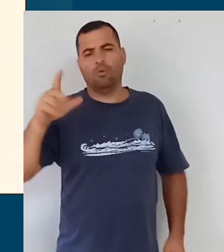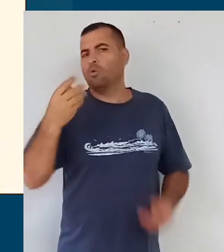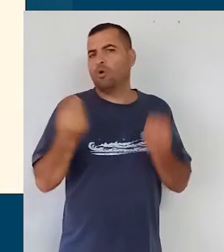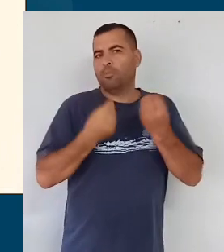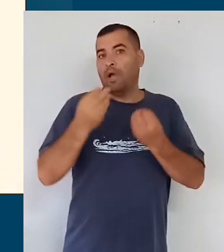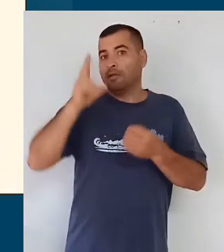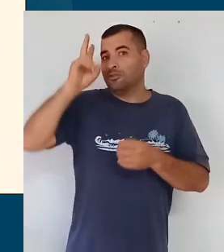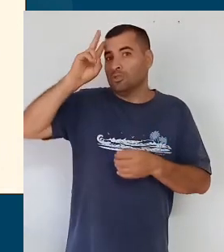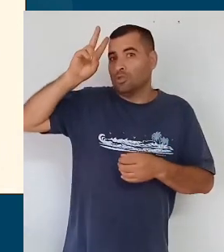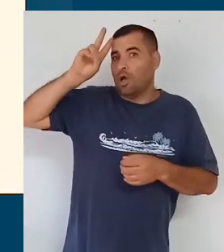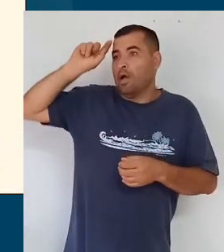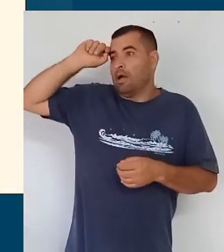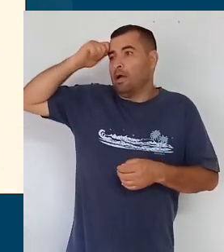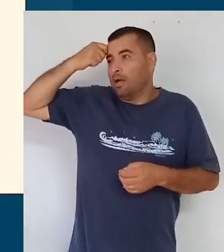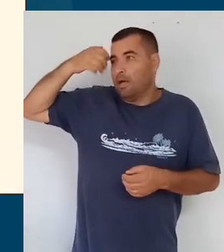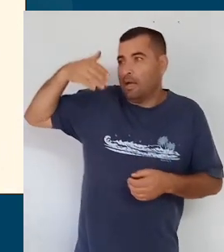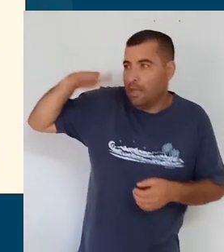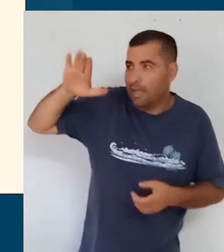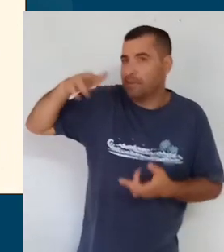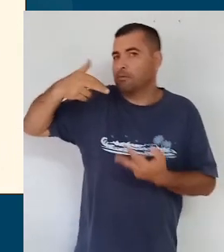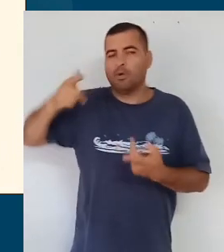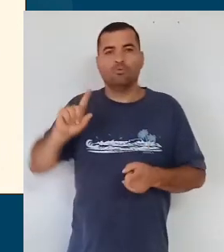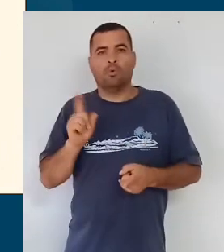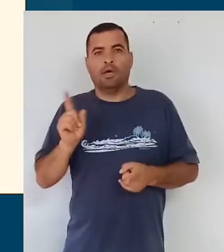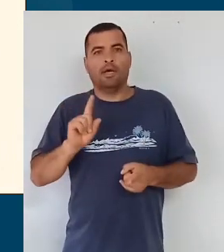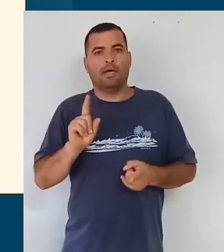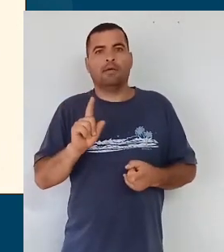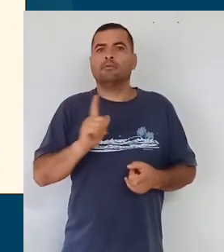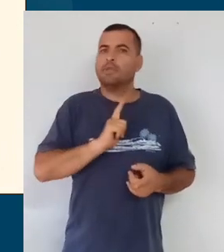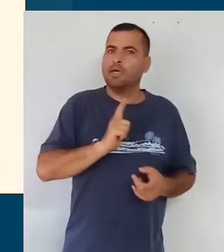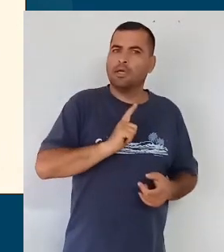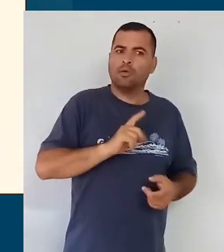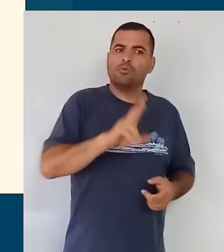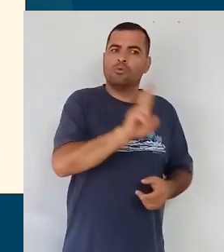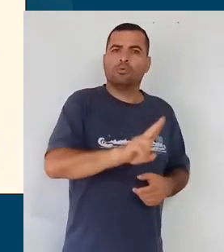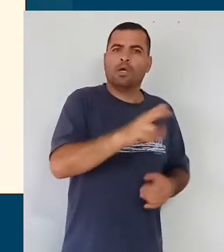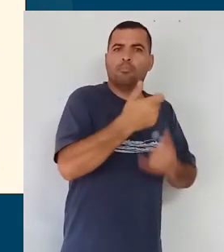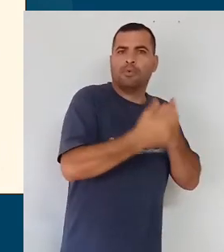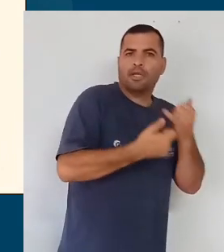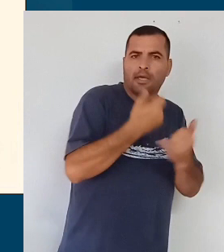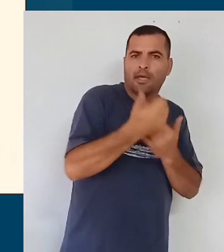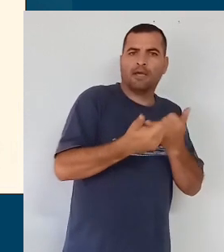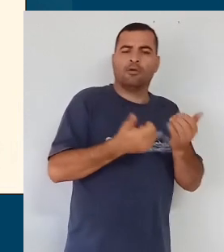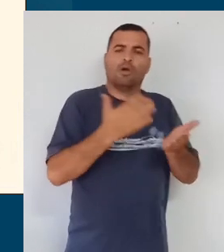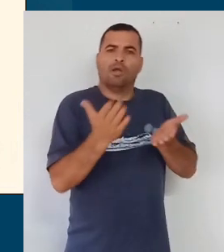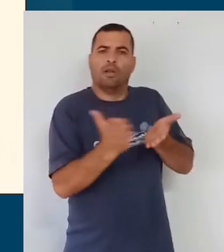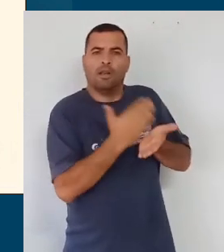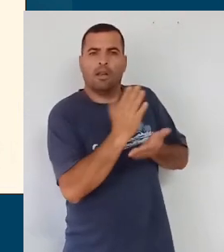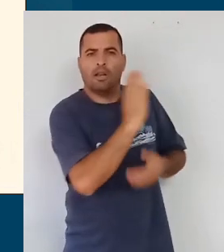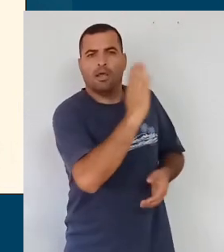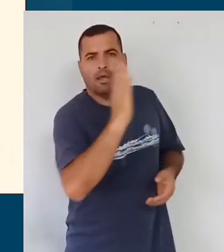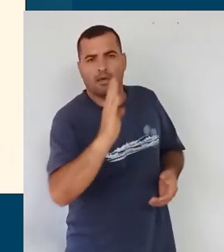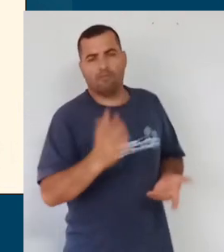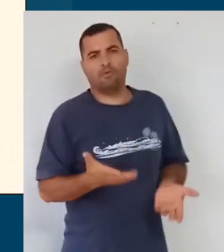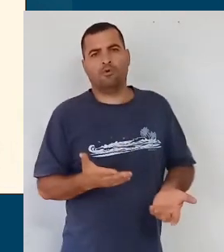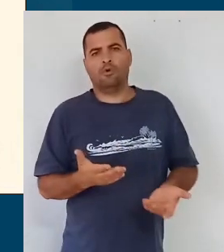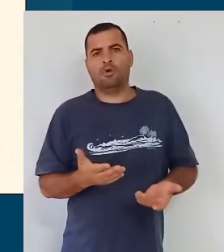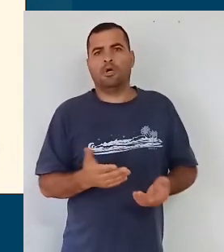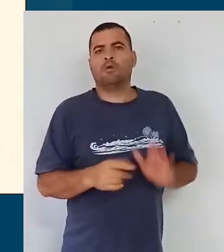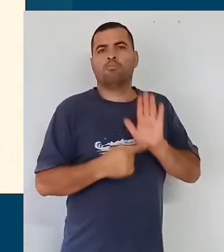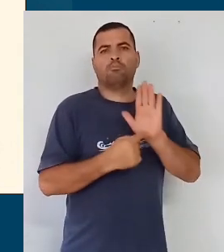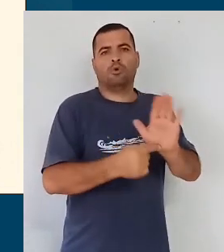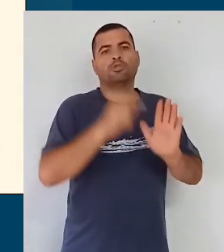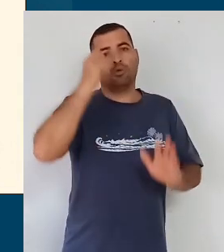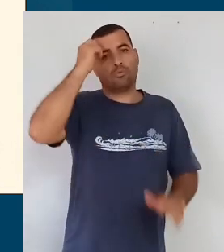história da África, mas será, por exemplo, utilizando brinquedos, livros, que possam trazer a cultura